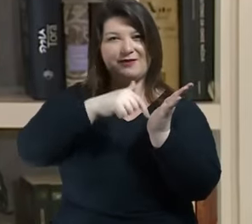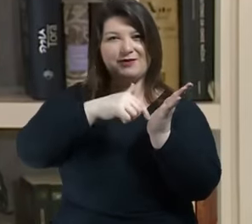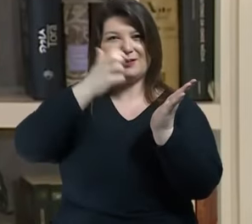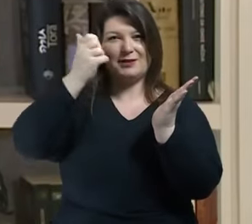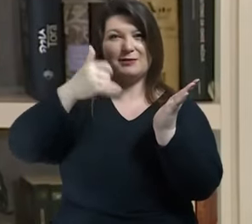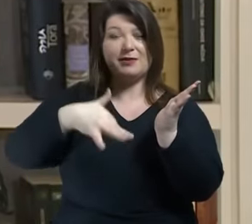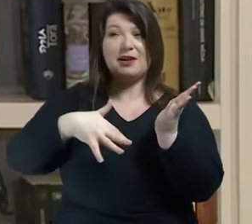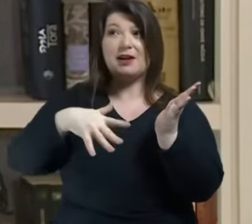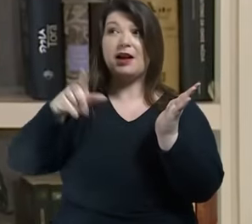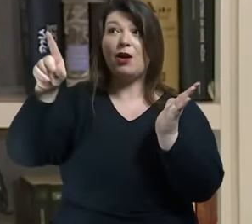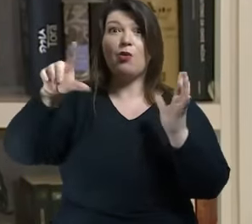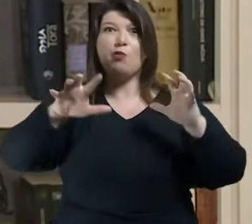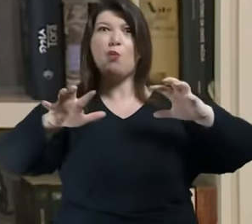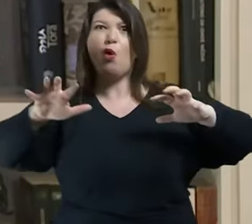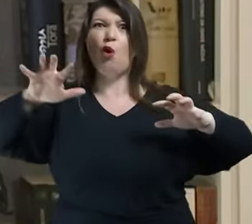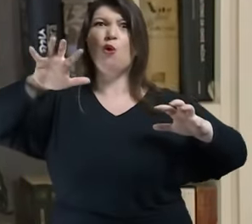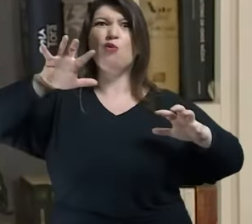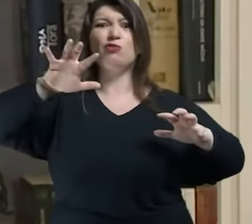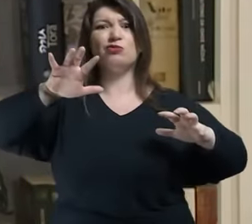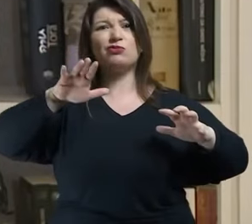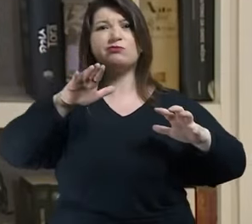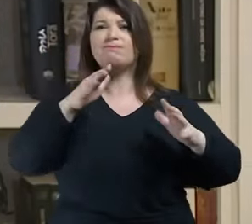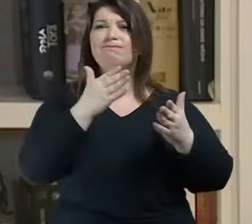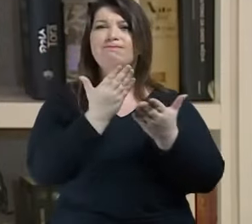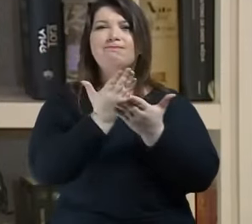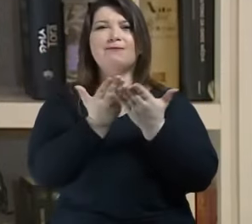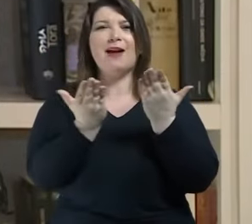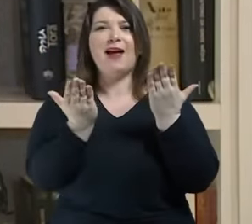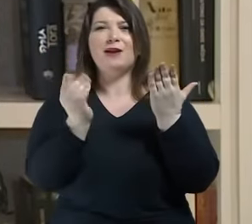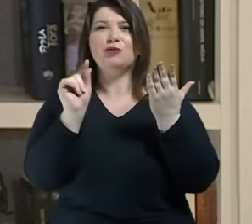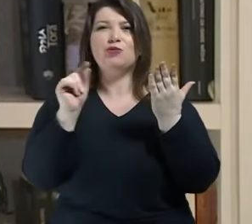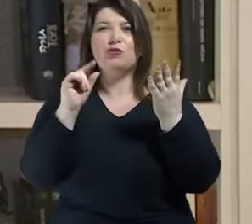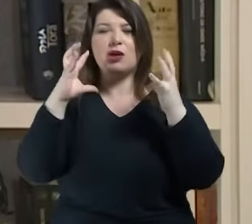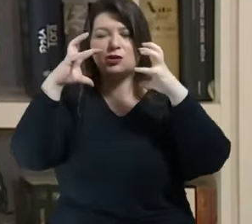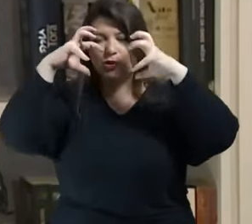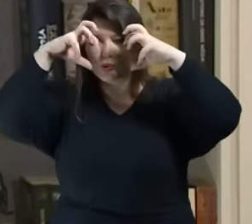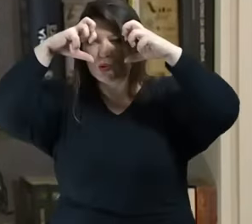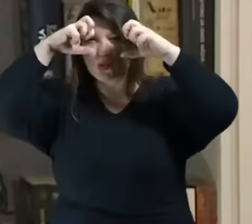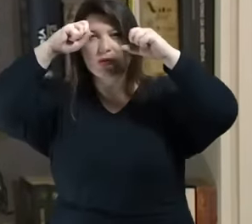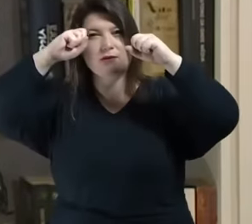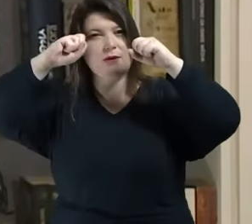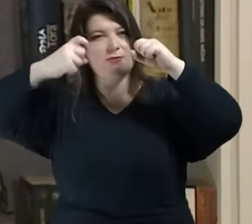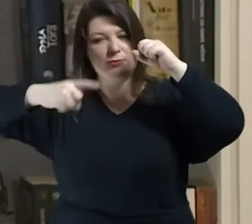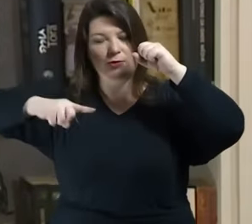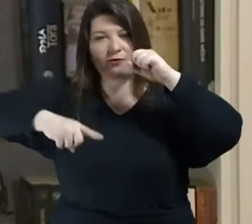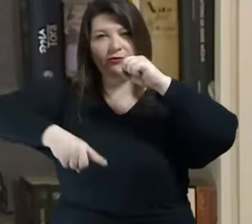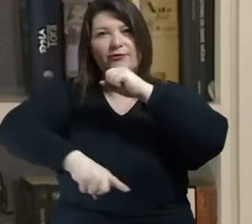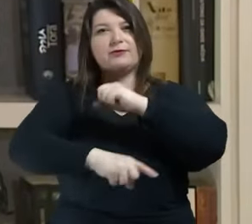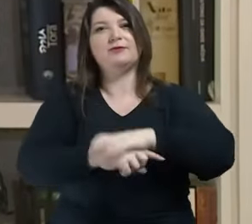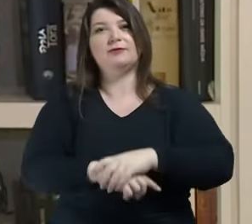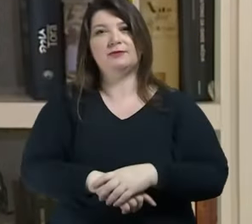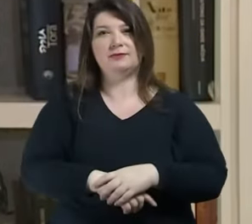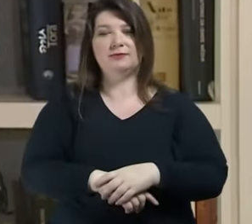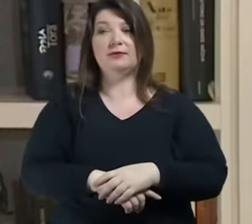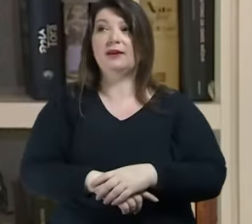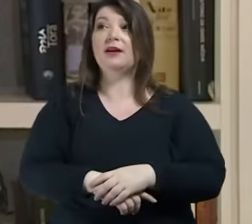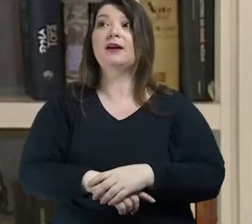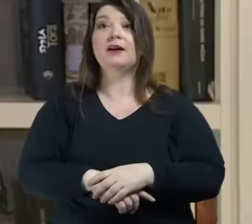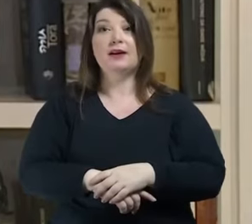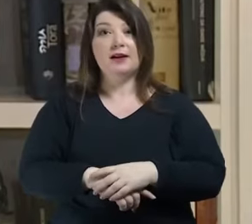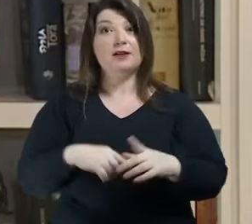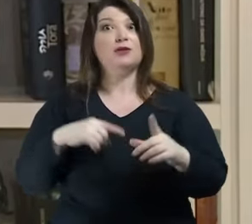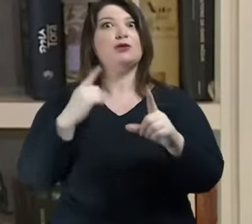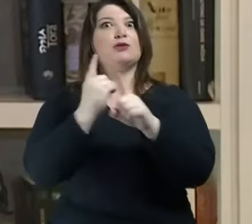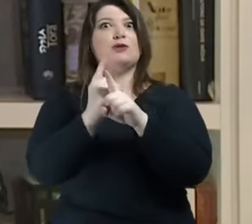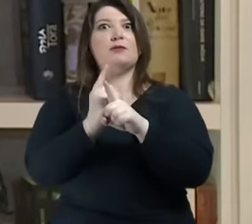na escuridão profunda redescobrir a felicidade na monotonia e a solidão